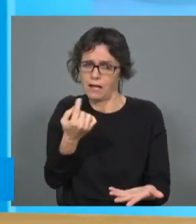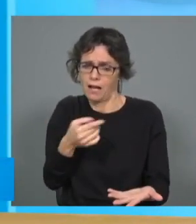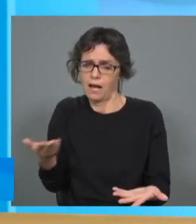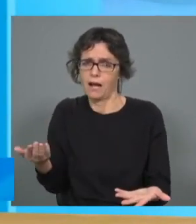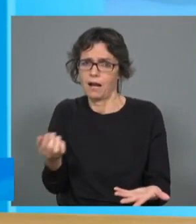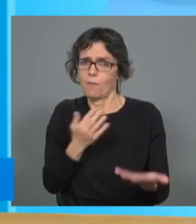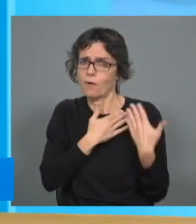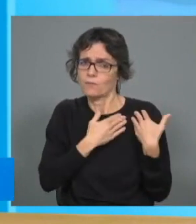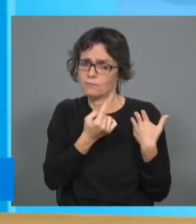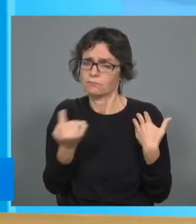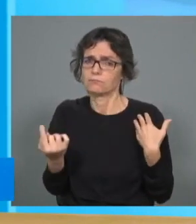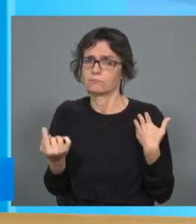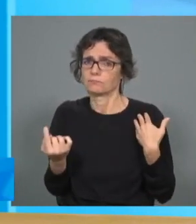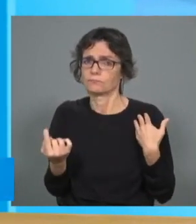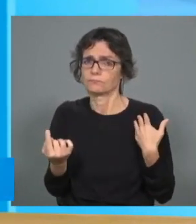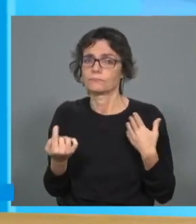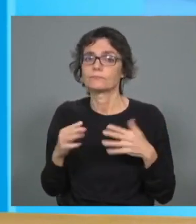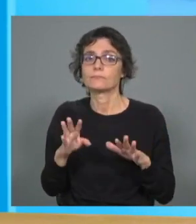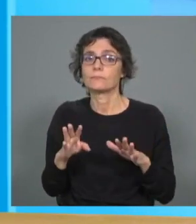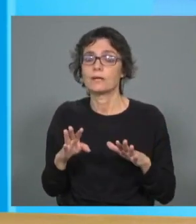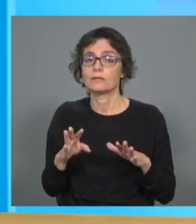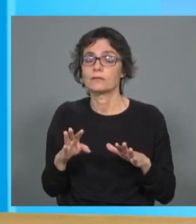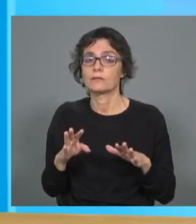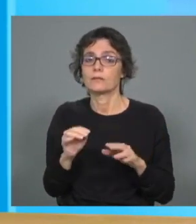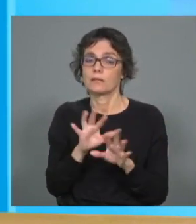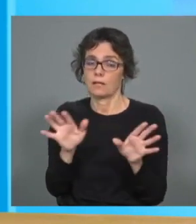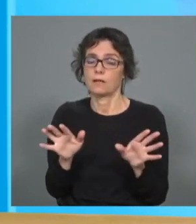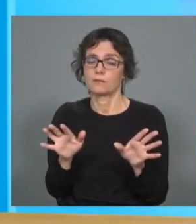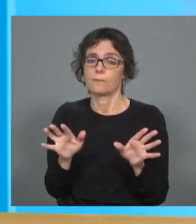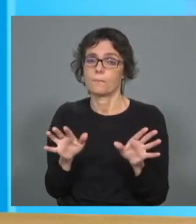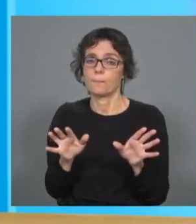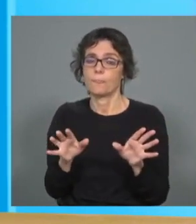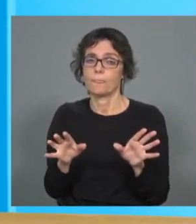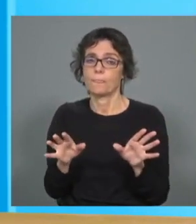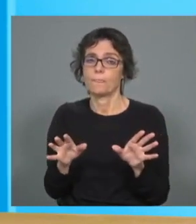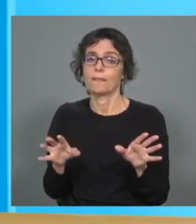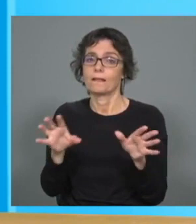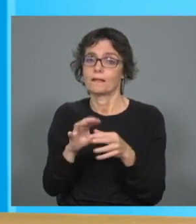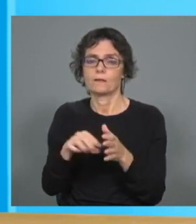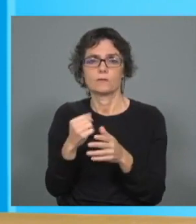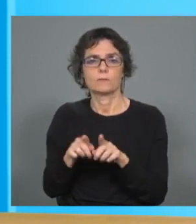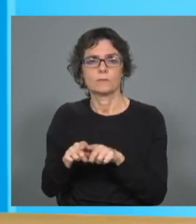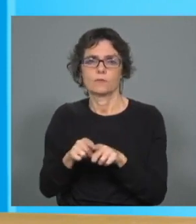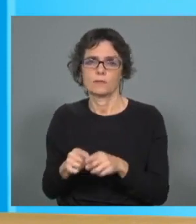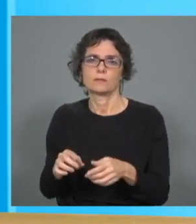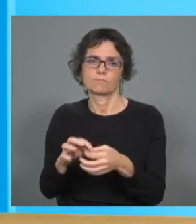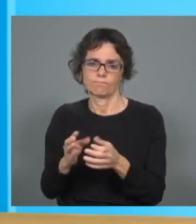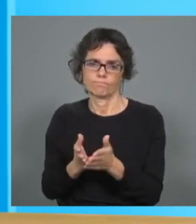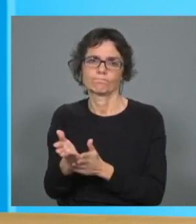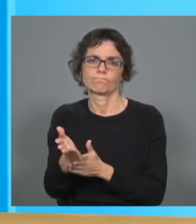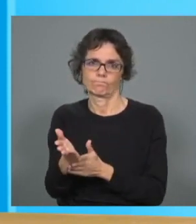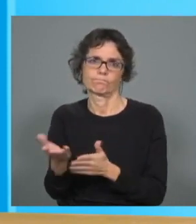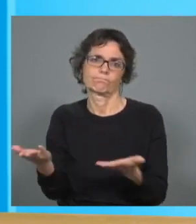fundamentais, mas elas têm que ser sempre acompanhadas de políticas que as suportem. E, portanto, cabe-nos também